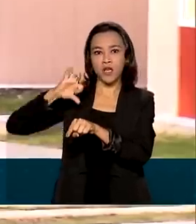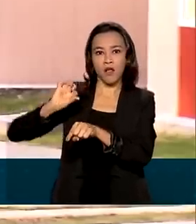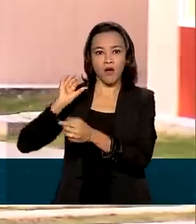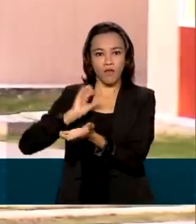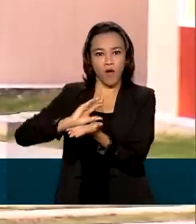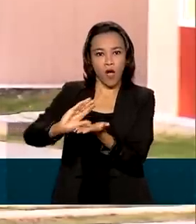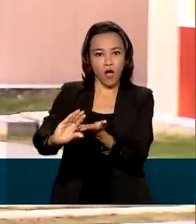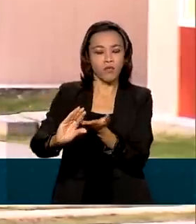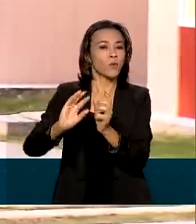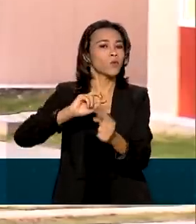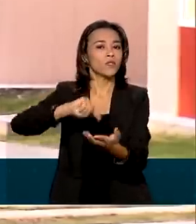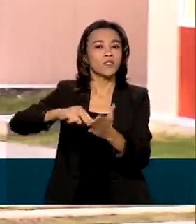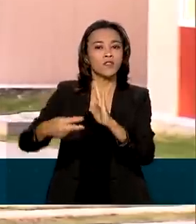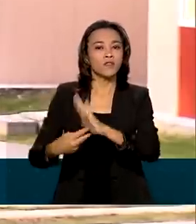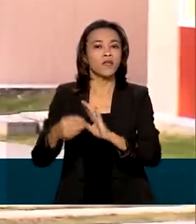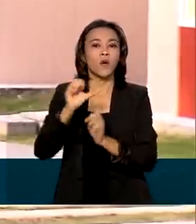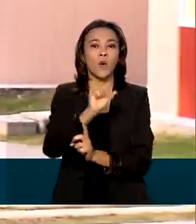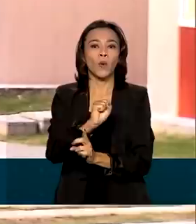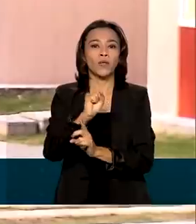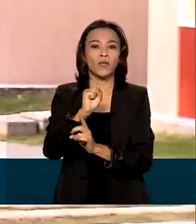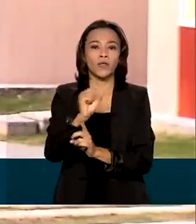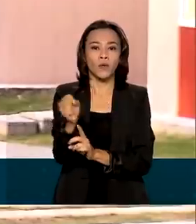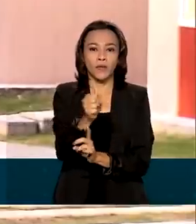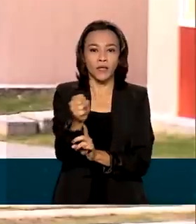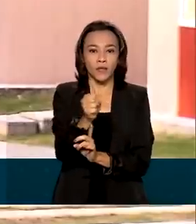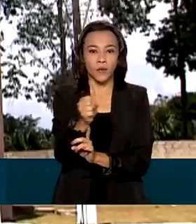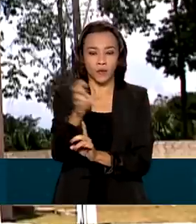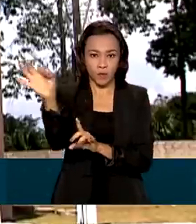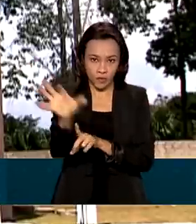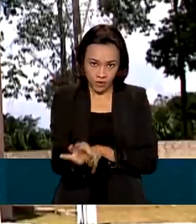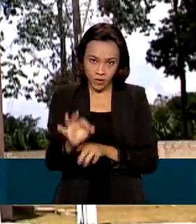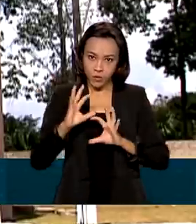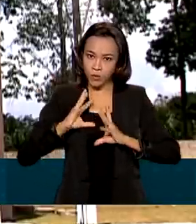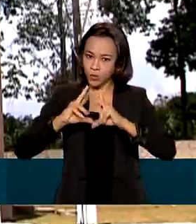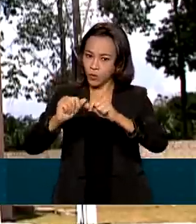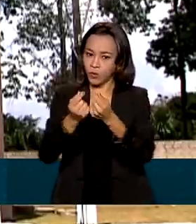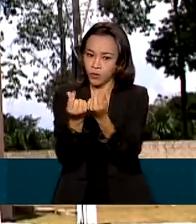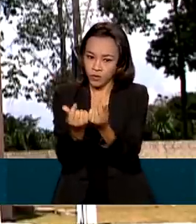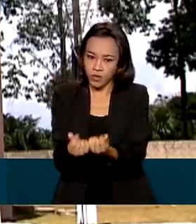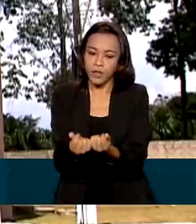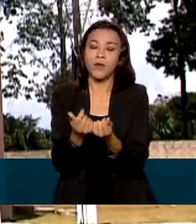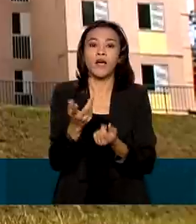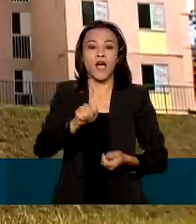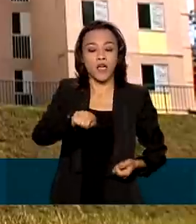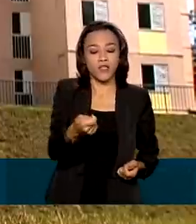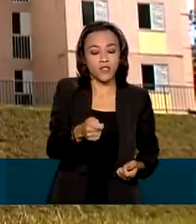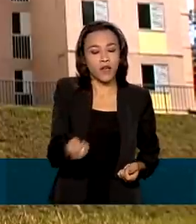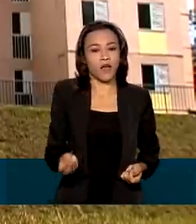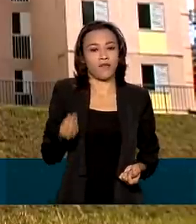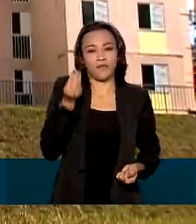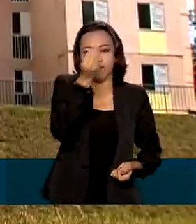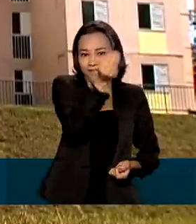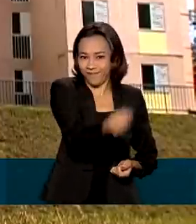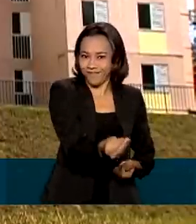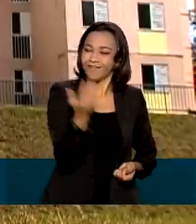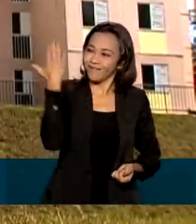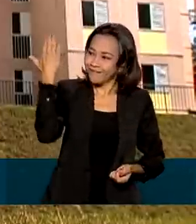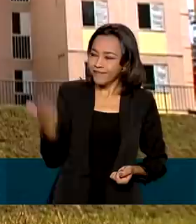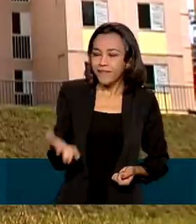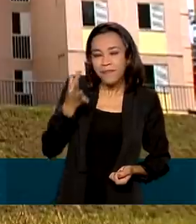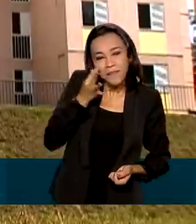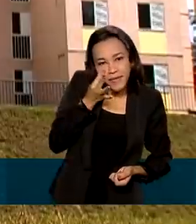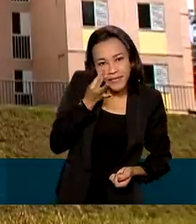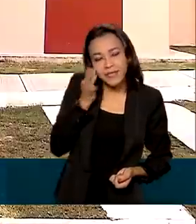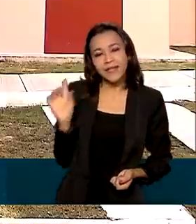o que representa 88% do valor total da operação. O repasse da Chaves deve contar com a presença do presidente